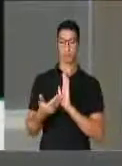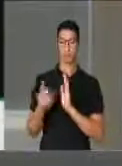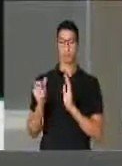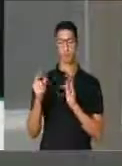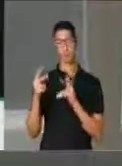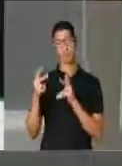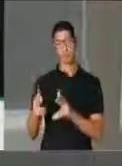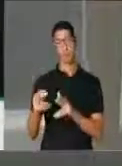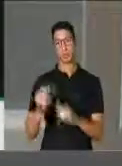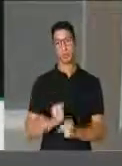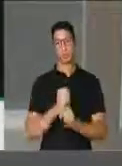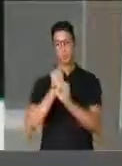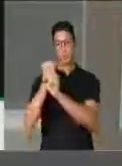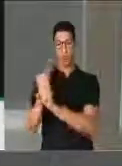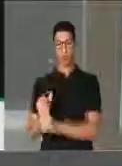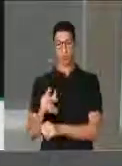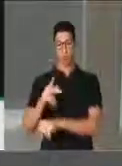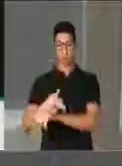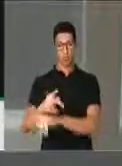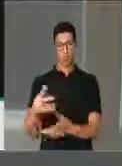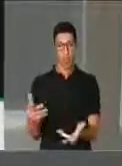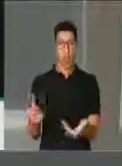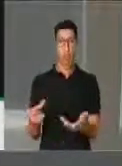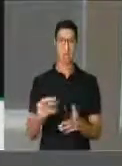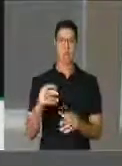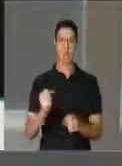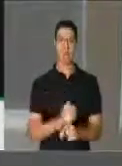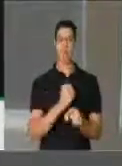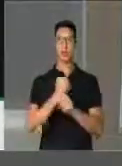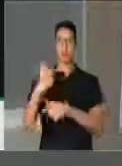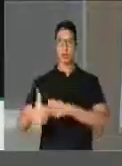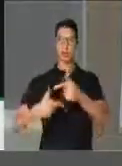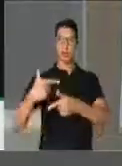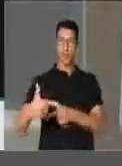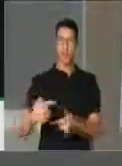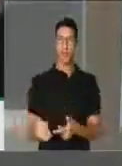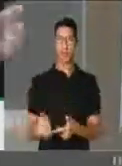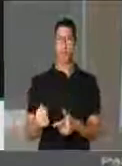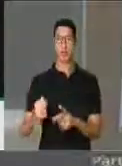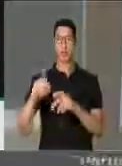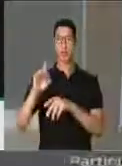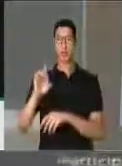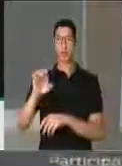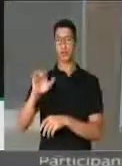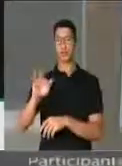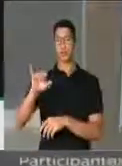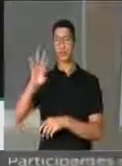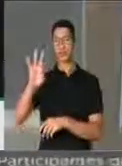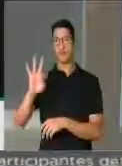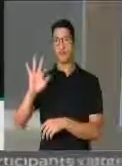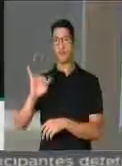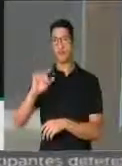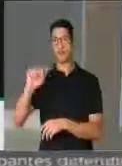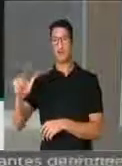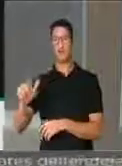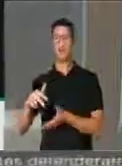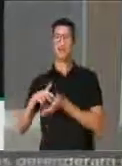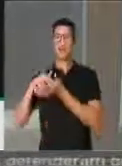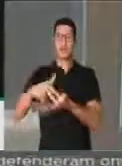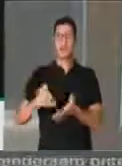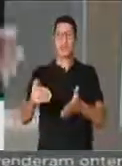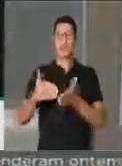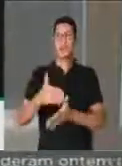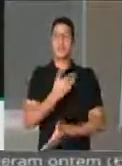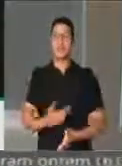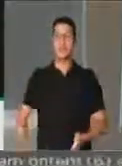como a reforma da Previdência, a reforma trabalhista, o déficit fiscal, a resistência